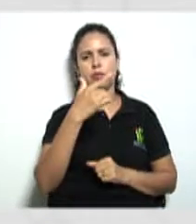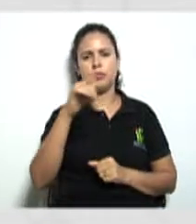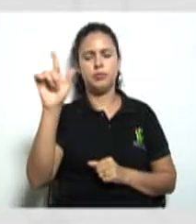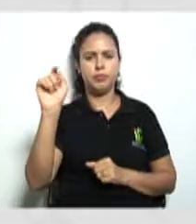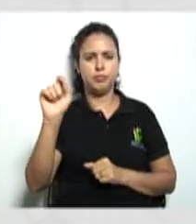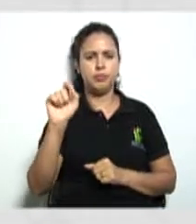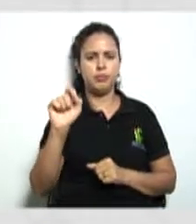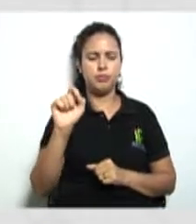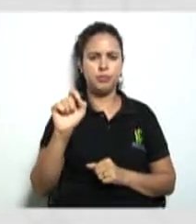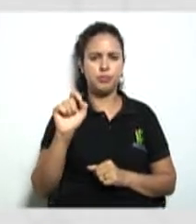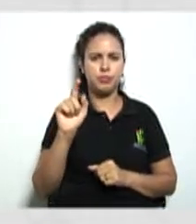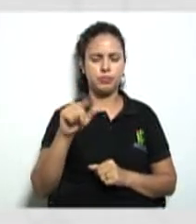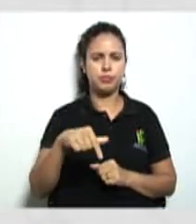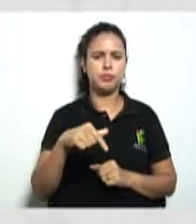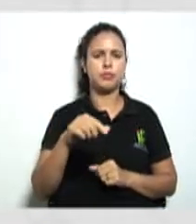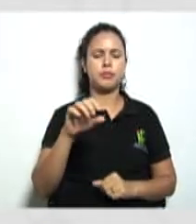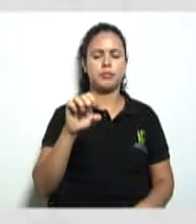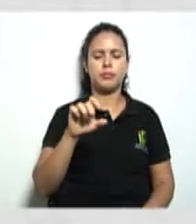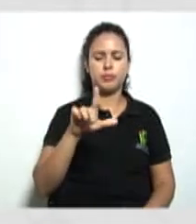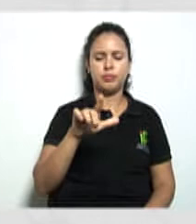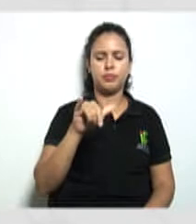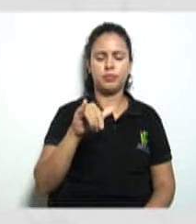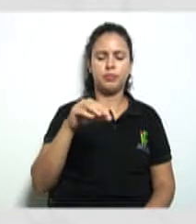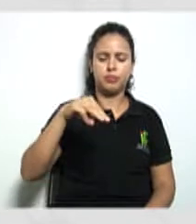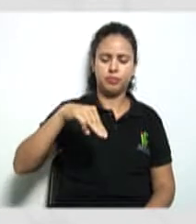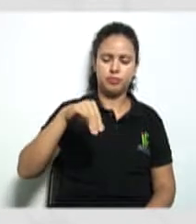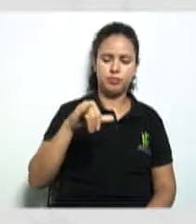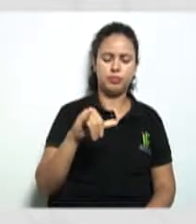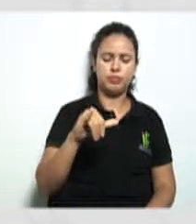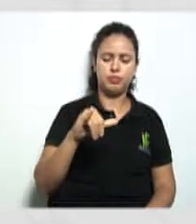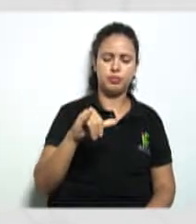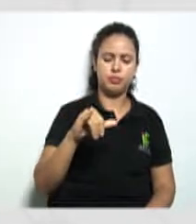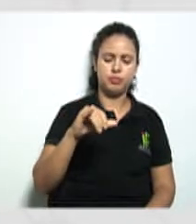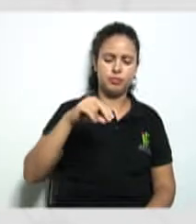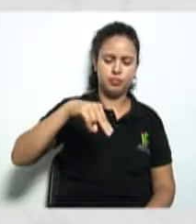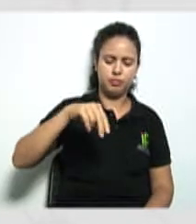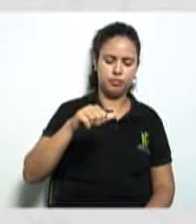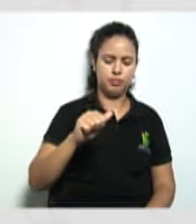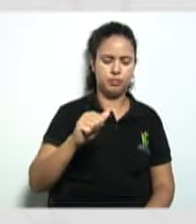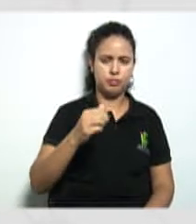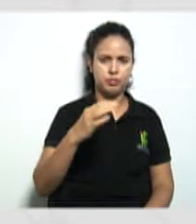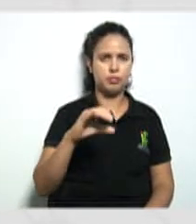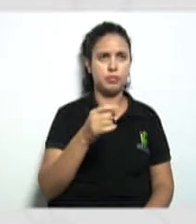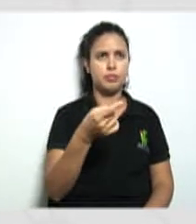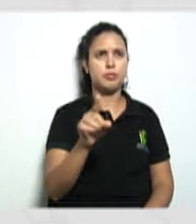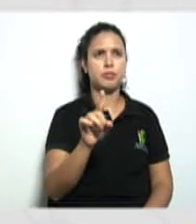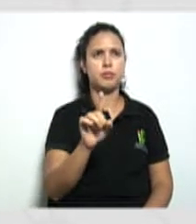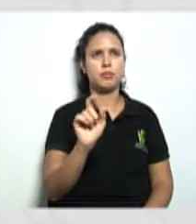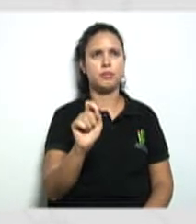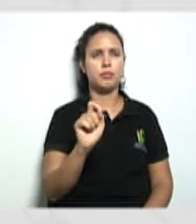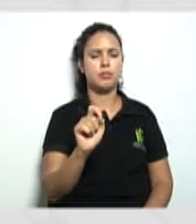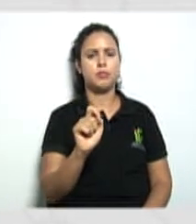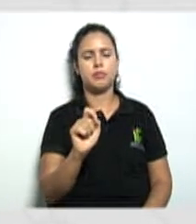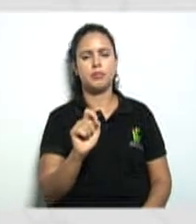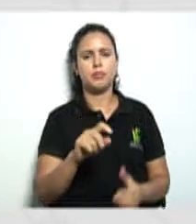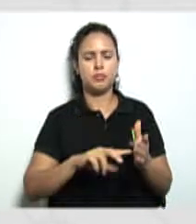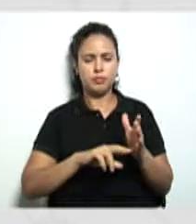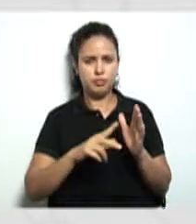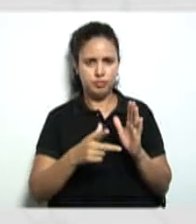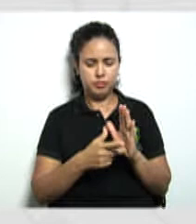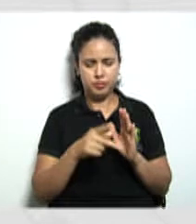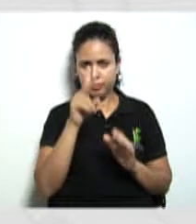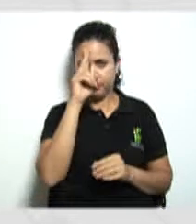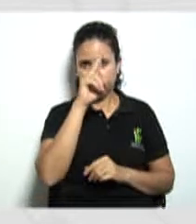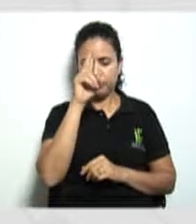é a eliminação quando é que acontece a eliminação aqui lembrando